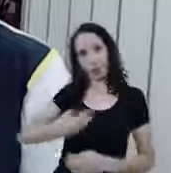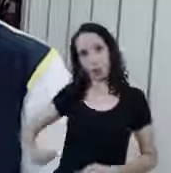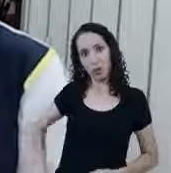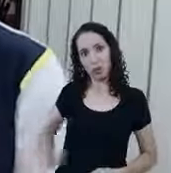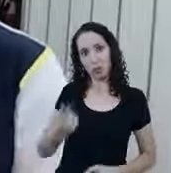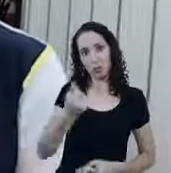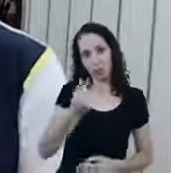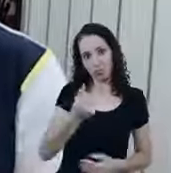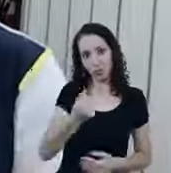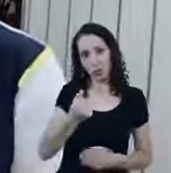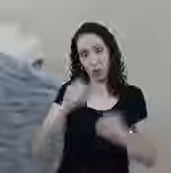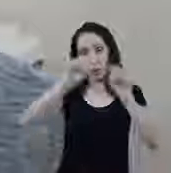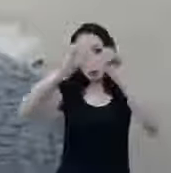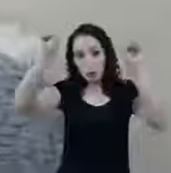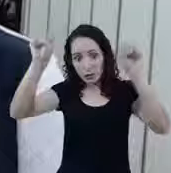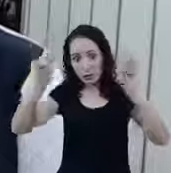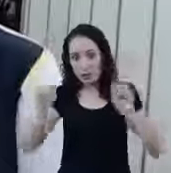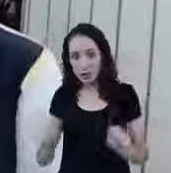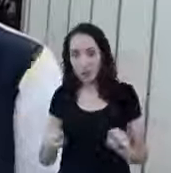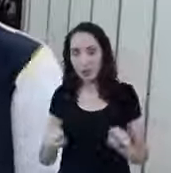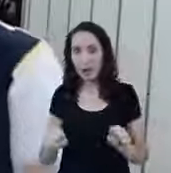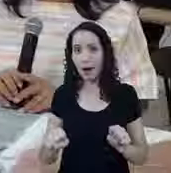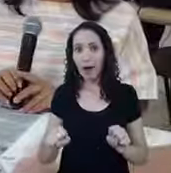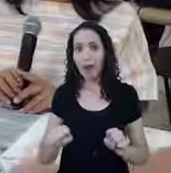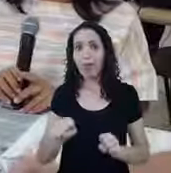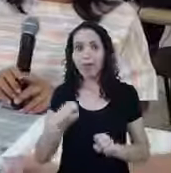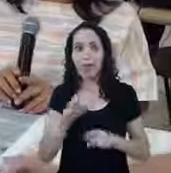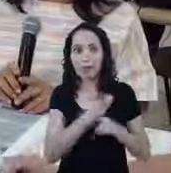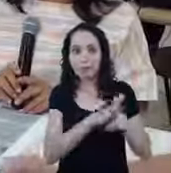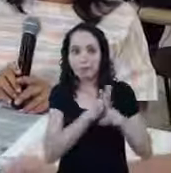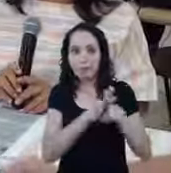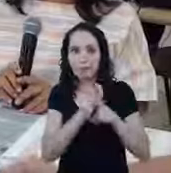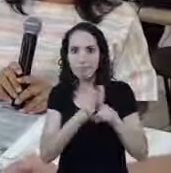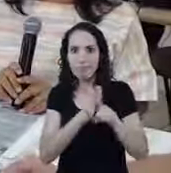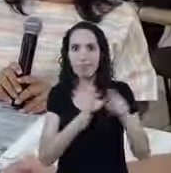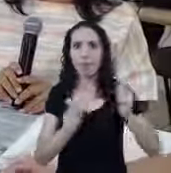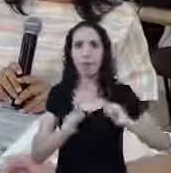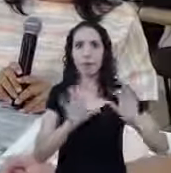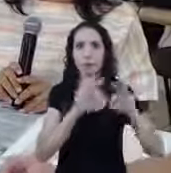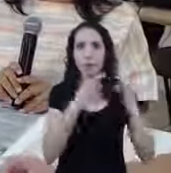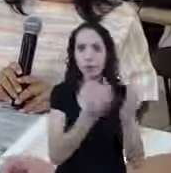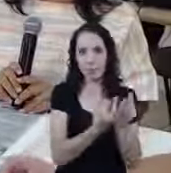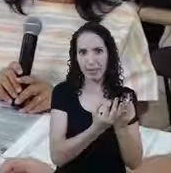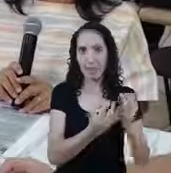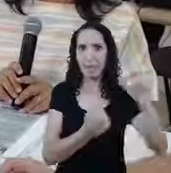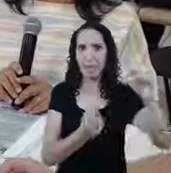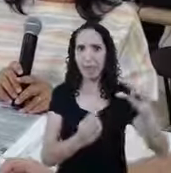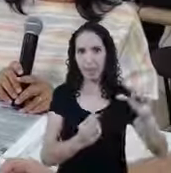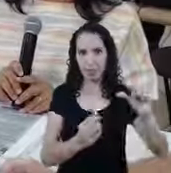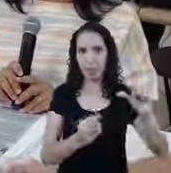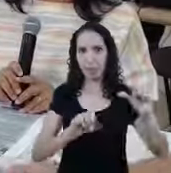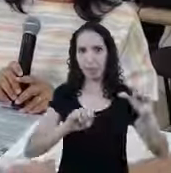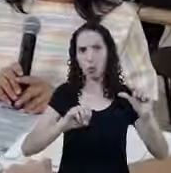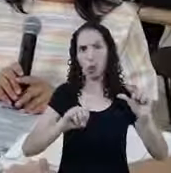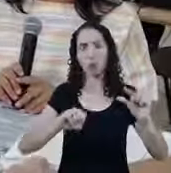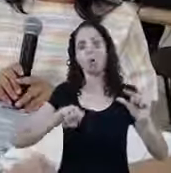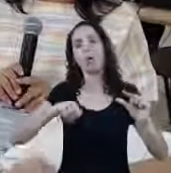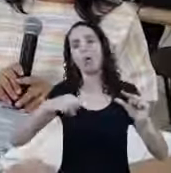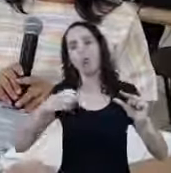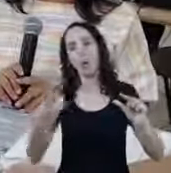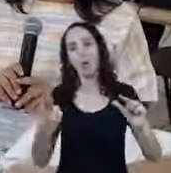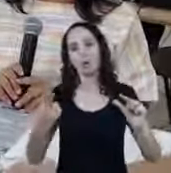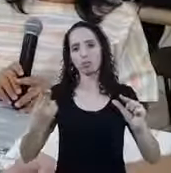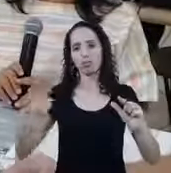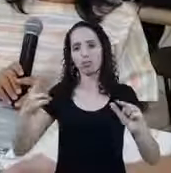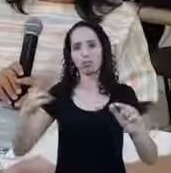vai ver qual que recebe mais E vai optar por ele a pessoa receber o Bolsa Família Ele já passou por uma triagem Por uma avaliação Então assim Os requisitos